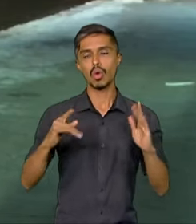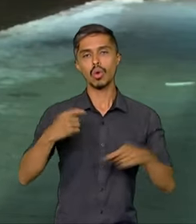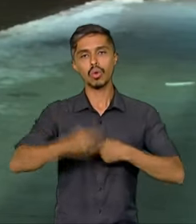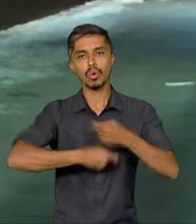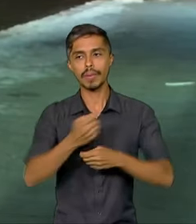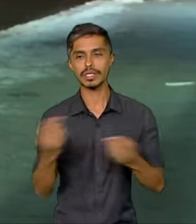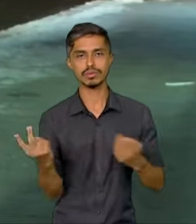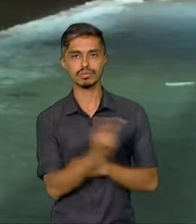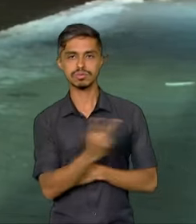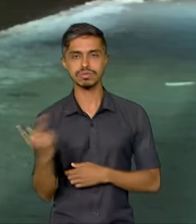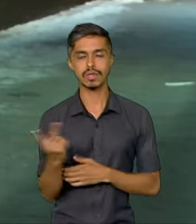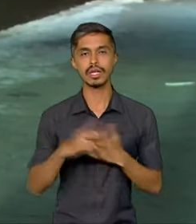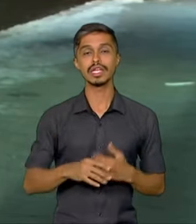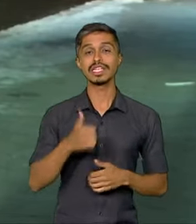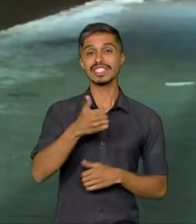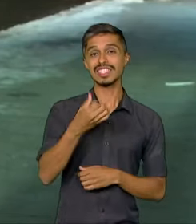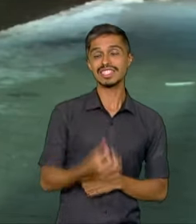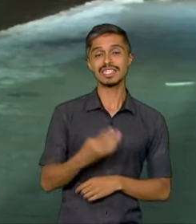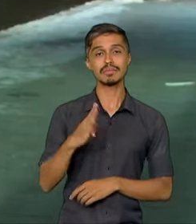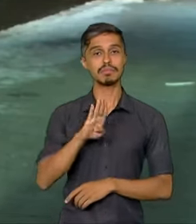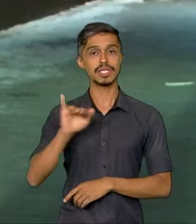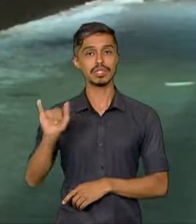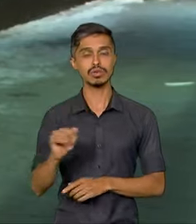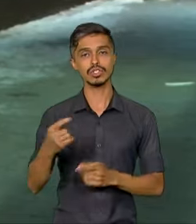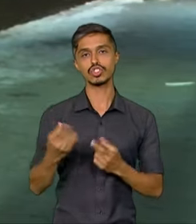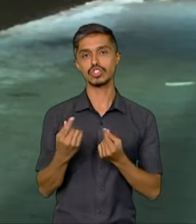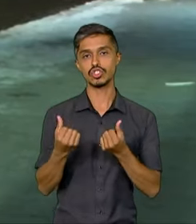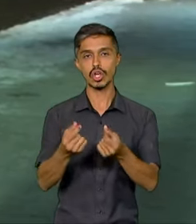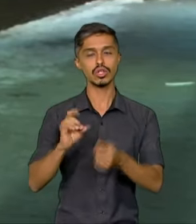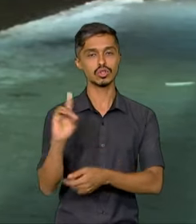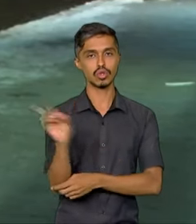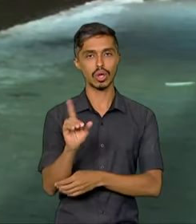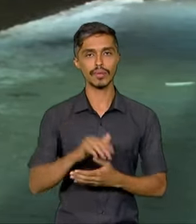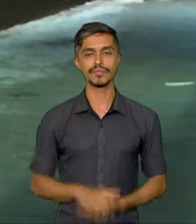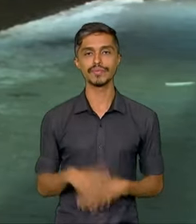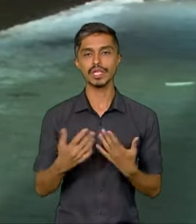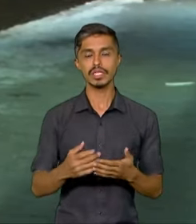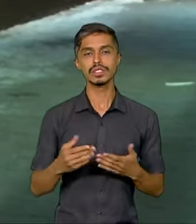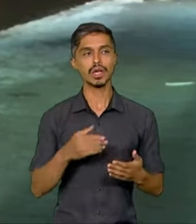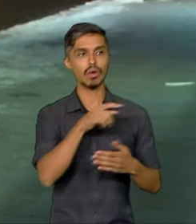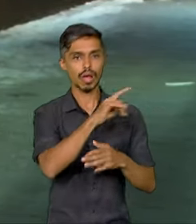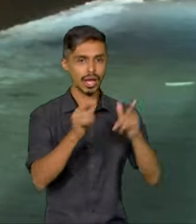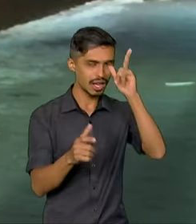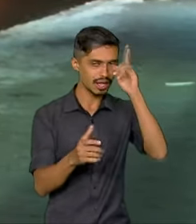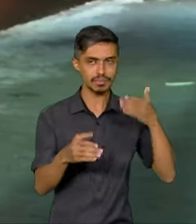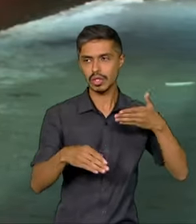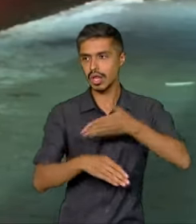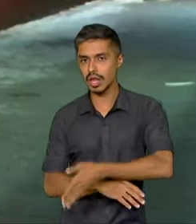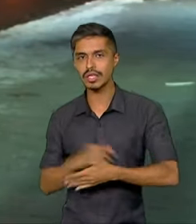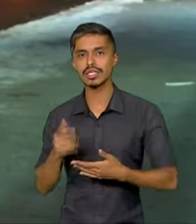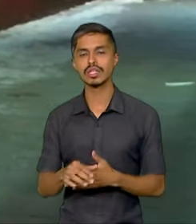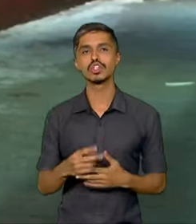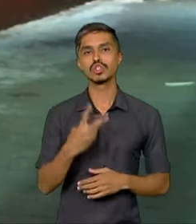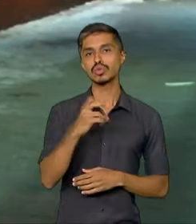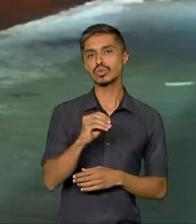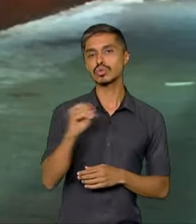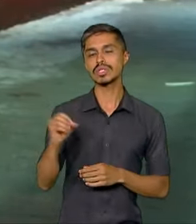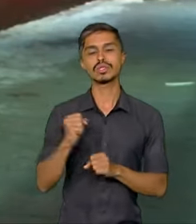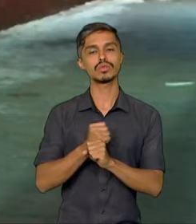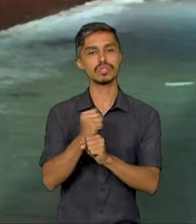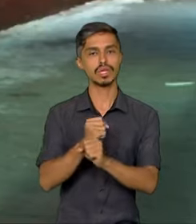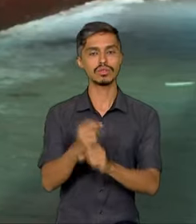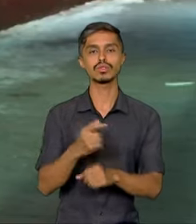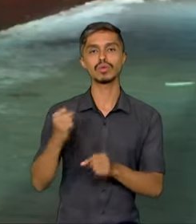foi de quase 16 bilhões de dólares. E às vésperas da imigração alemã ao Brasil completar 200 anos em